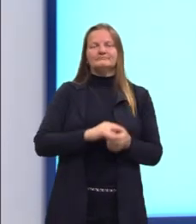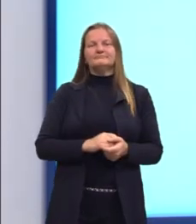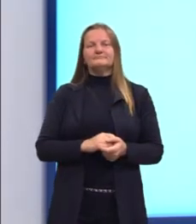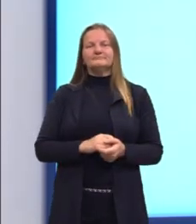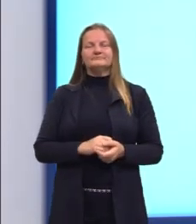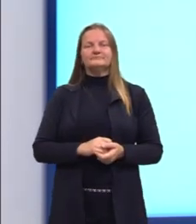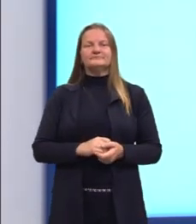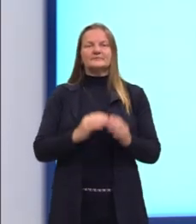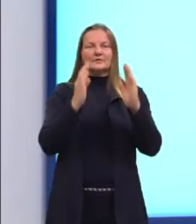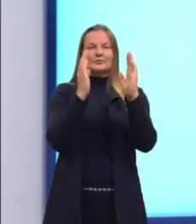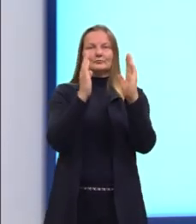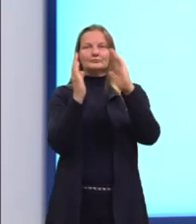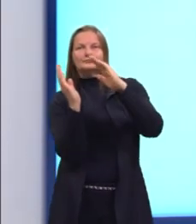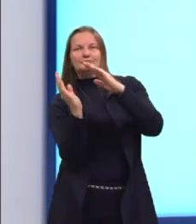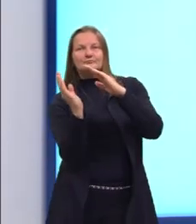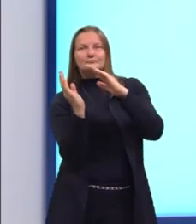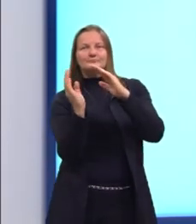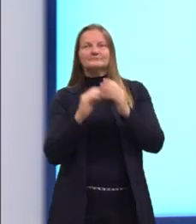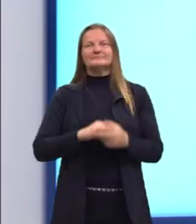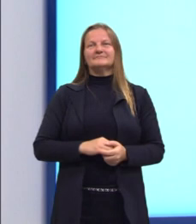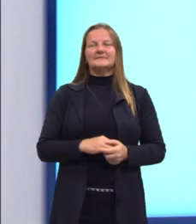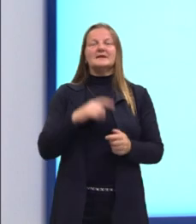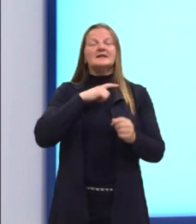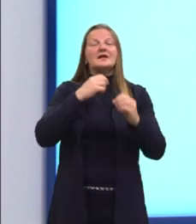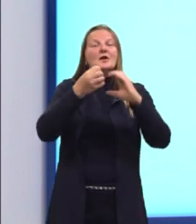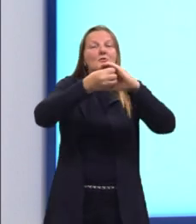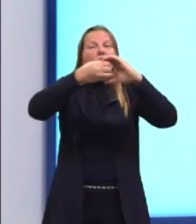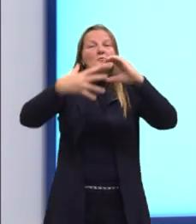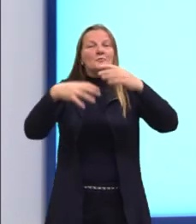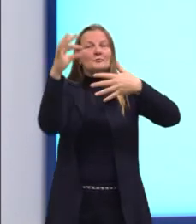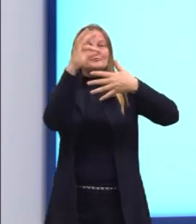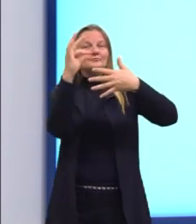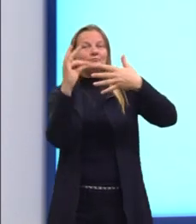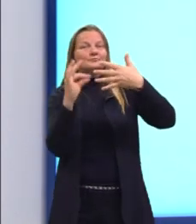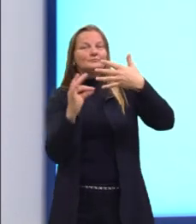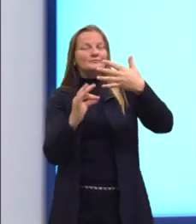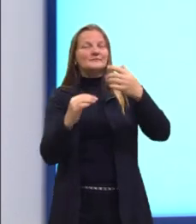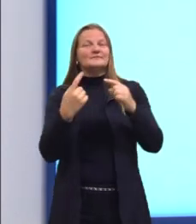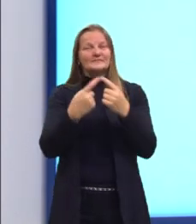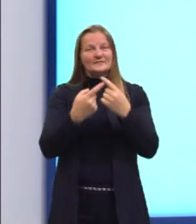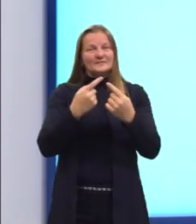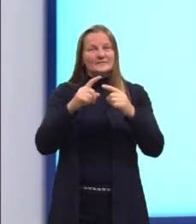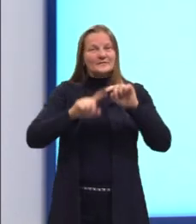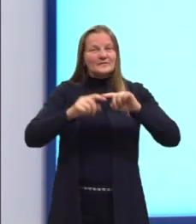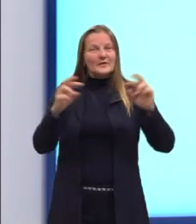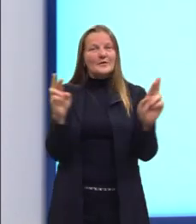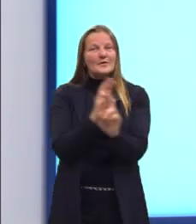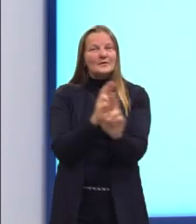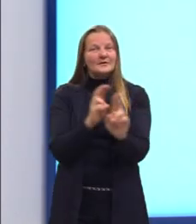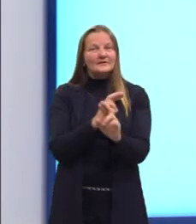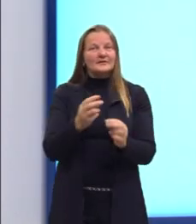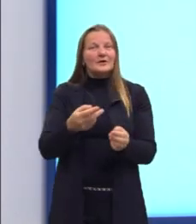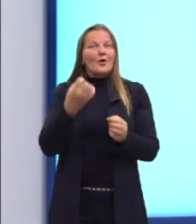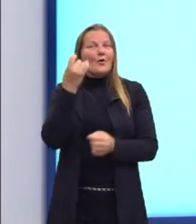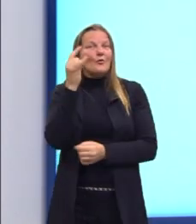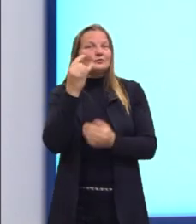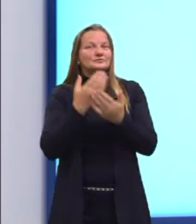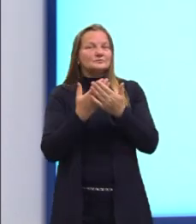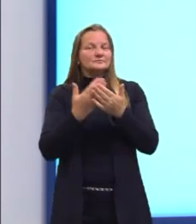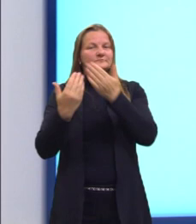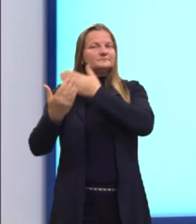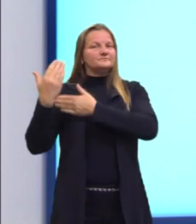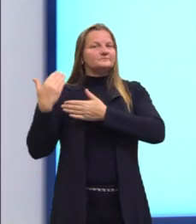Nós temos alguns elementos nos prismas, que daí a gente até consegue relacionar com a nossa última aula.